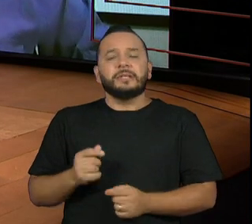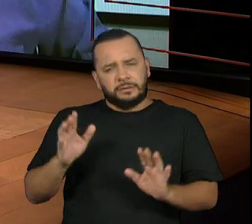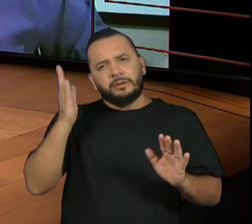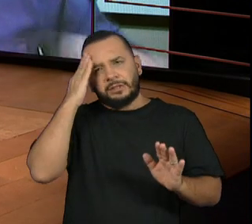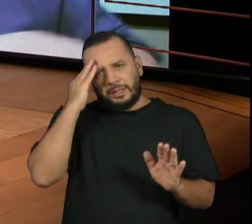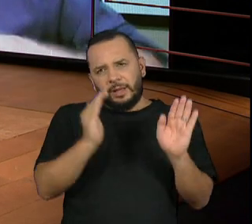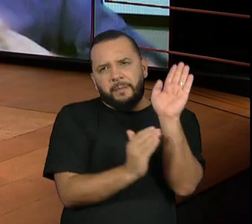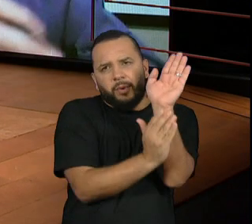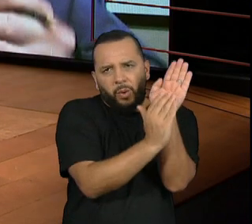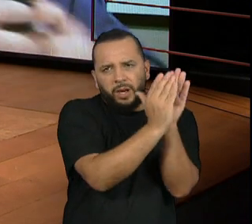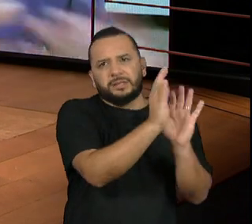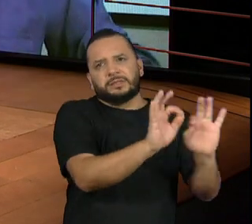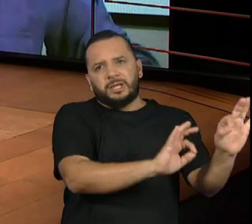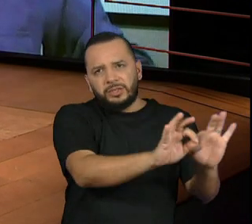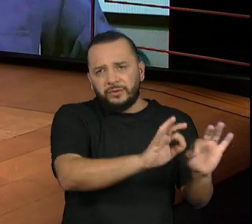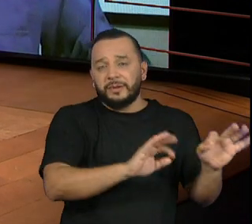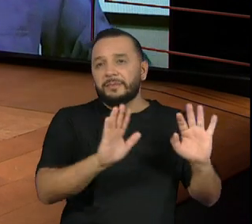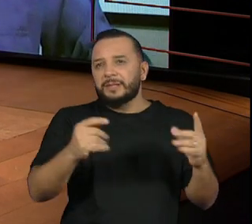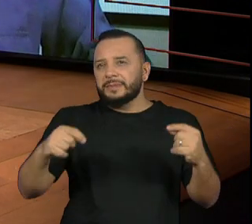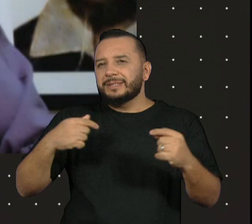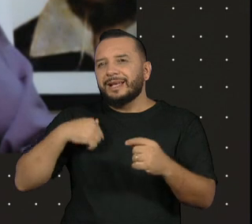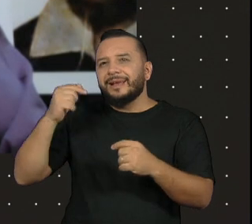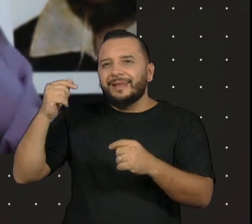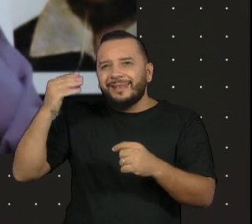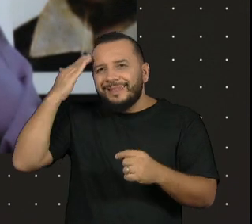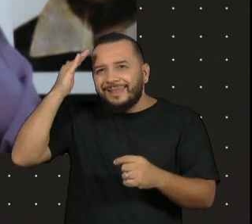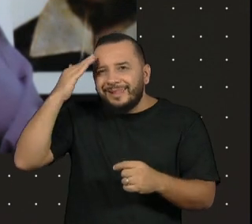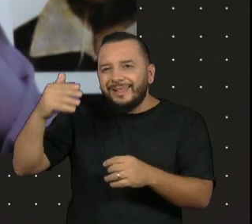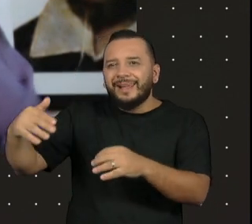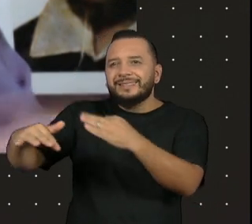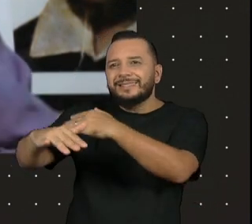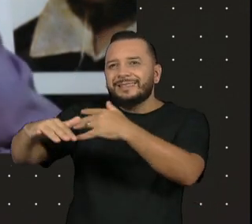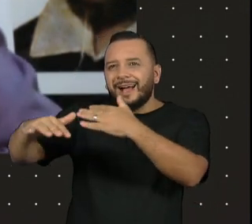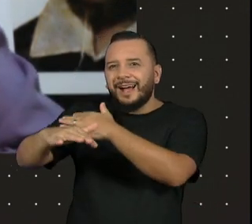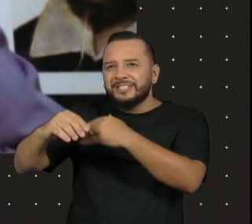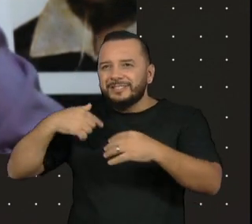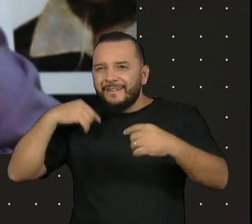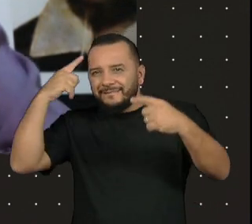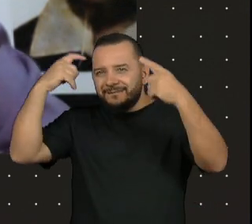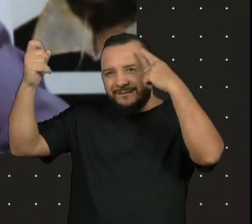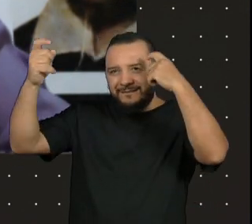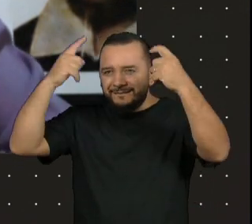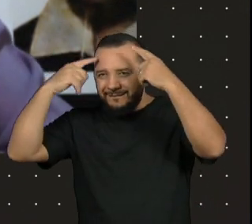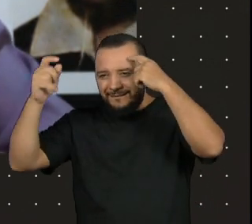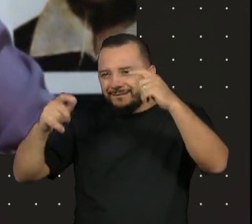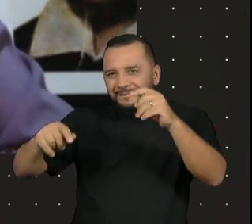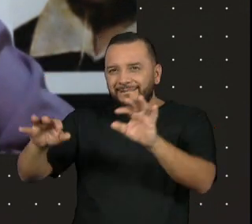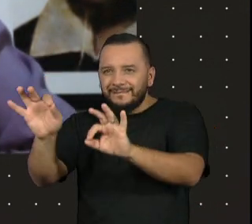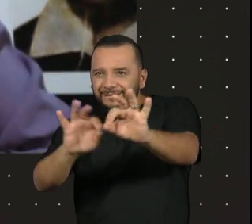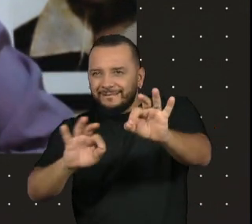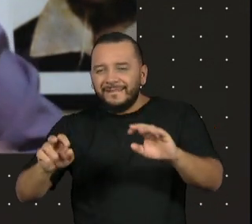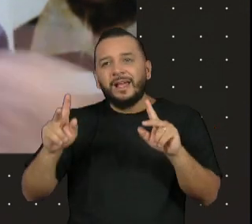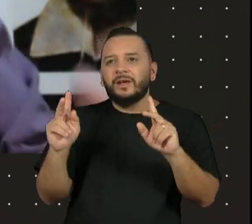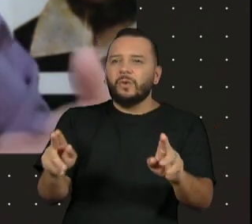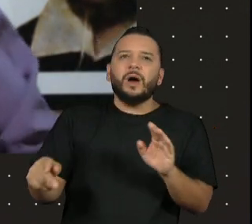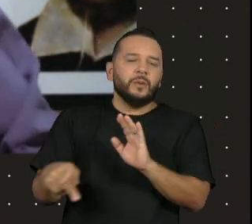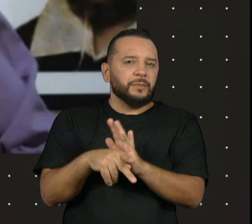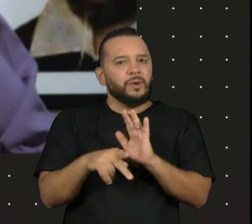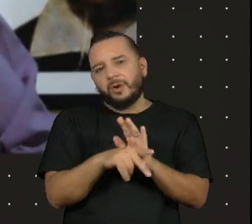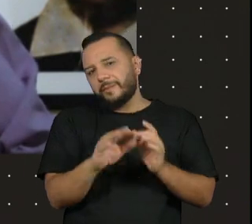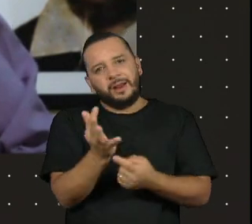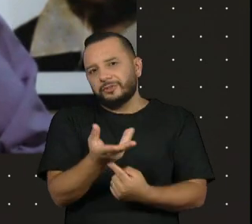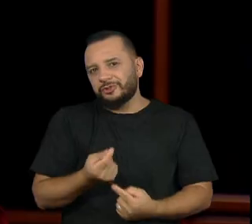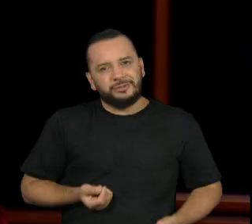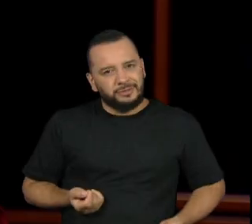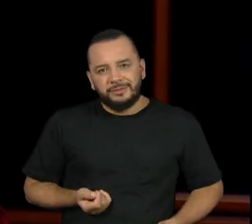burocracia, mas ele tem que entender a cidade de uma forma criativa. ele tem que entender a sua gente de uma forma